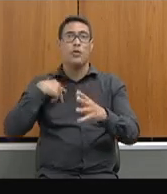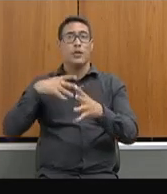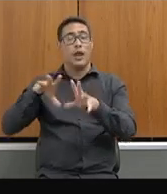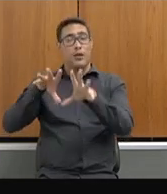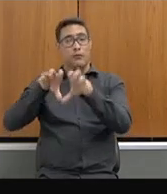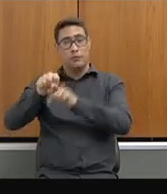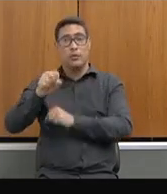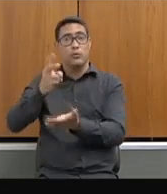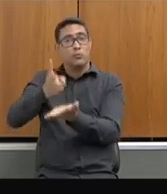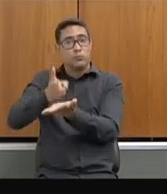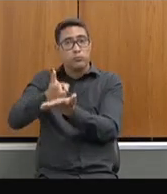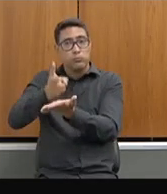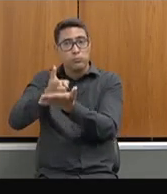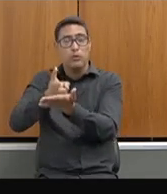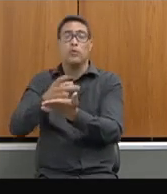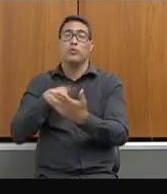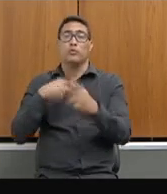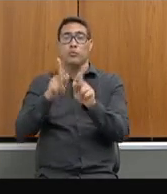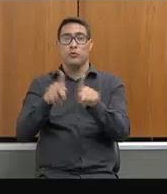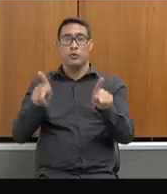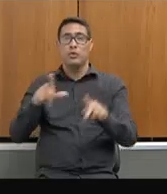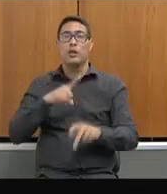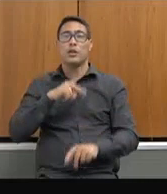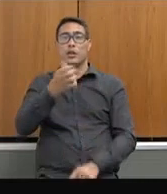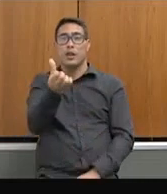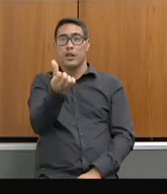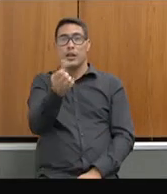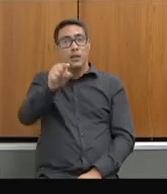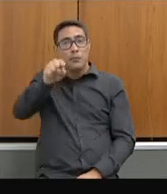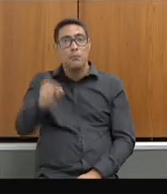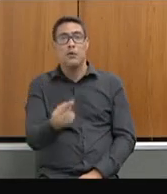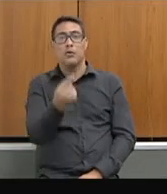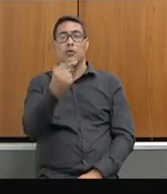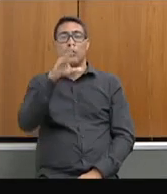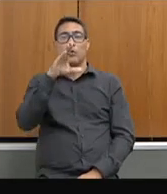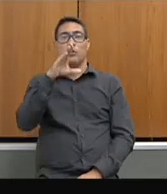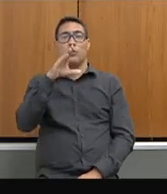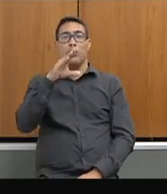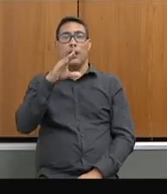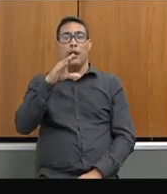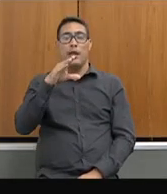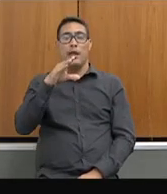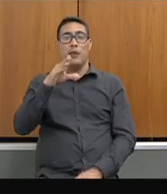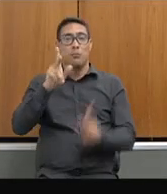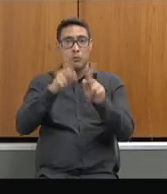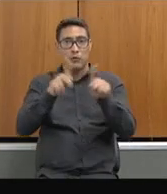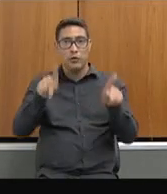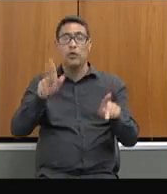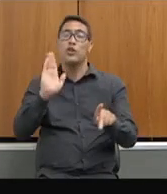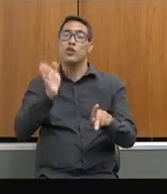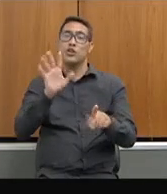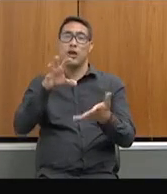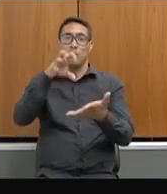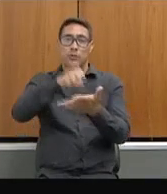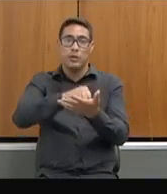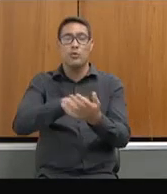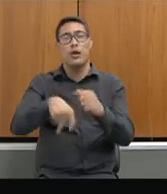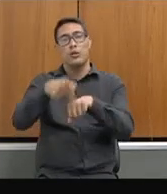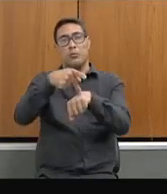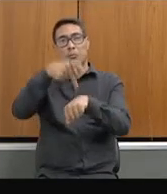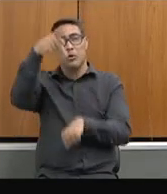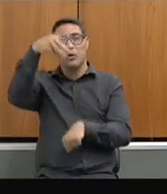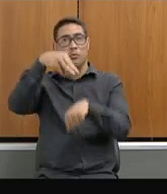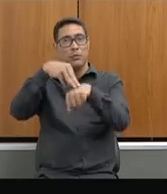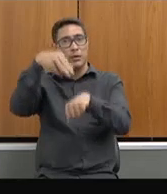professores. Já temos 6 mil servidores matriculados no Trilhas Educadores, em pós-graduação, mestrado,